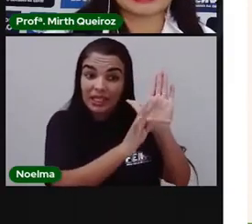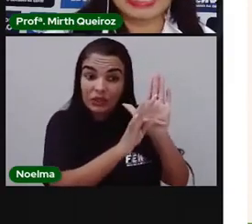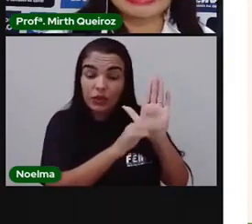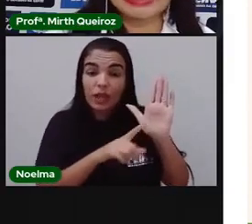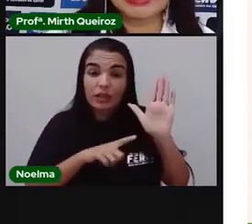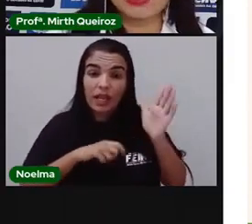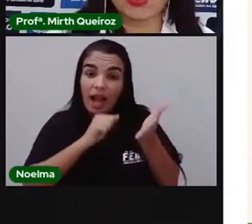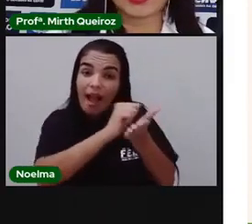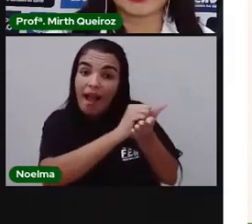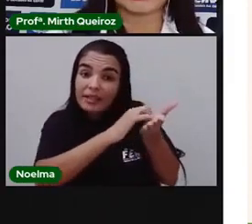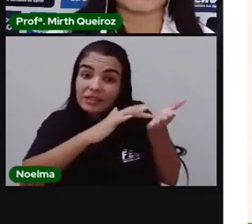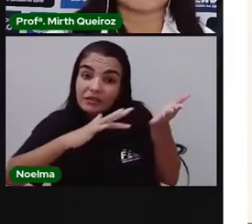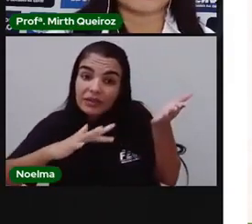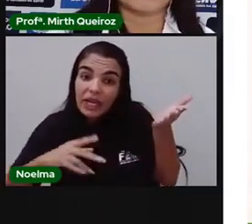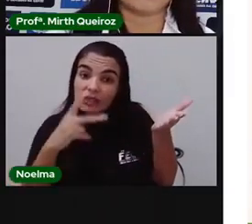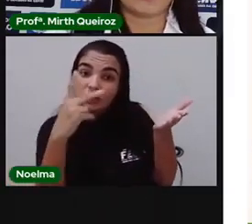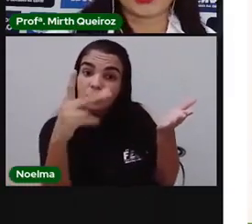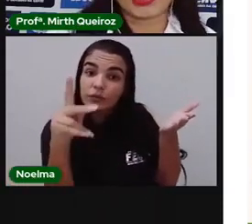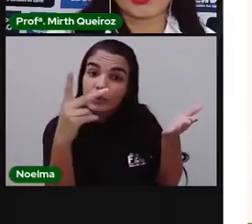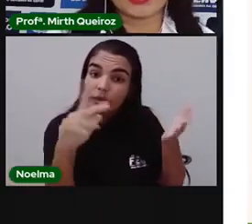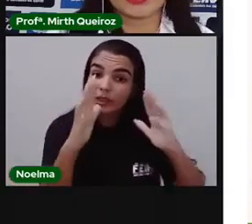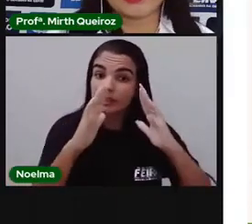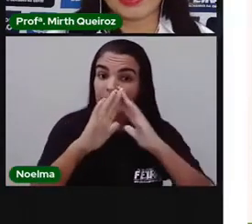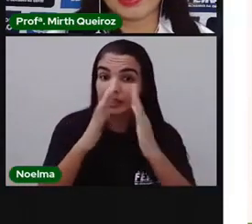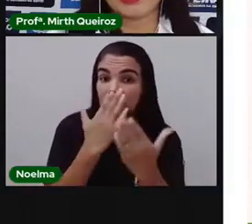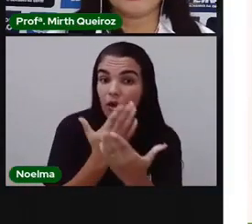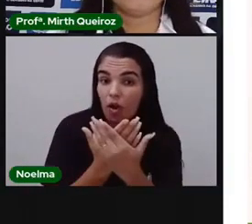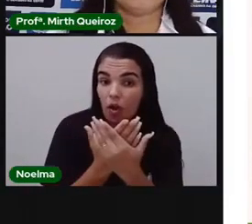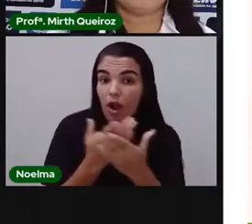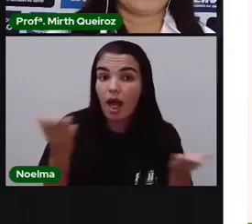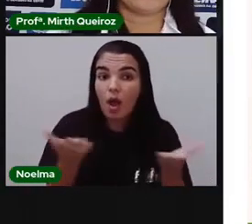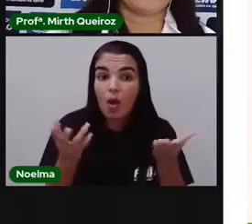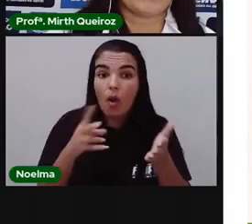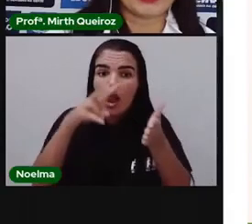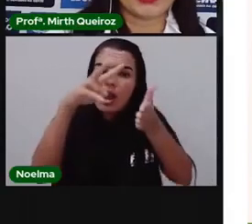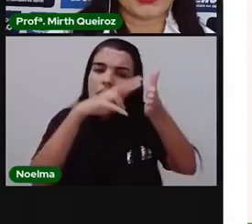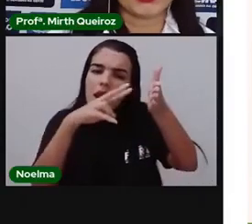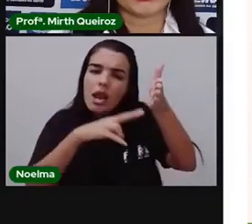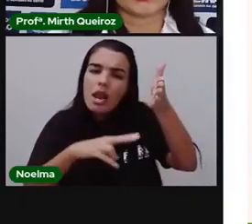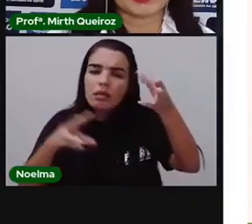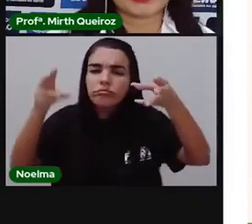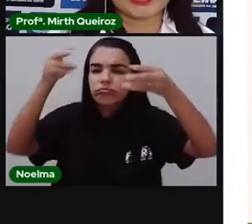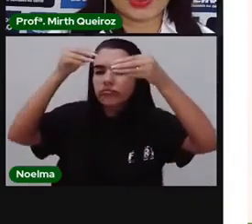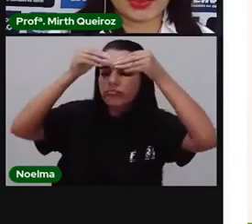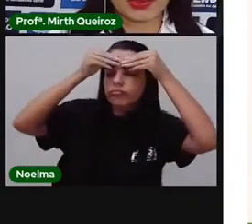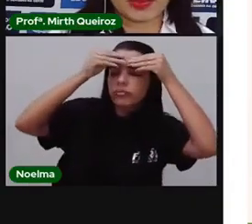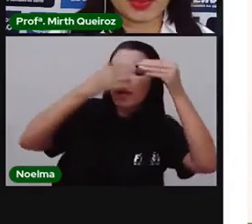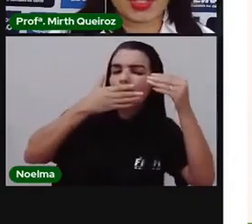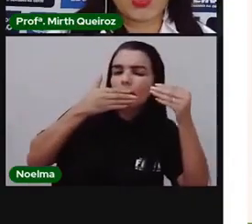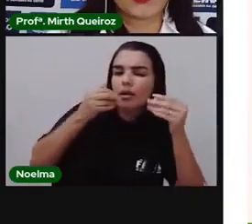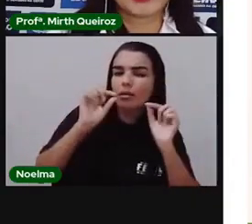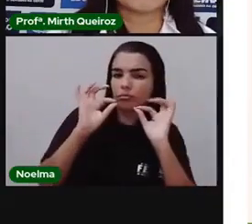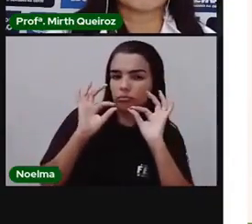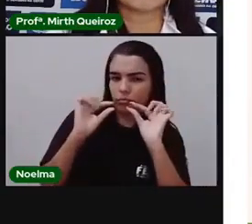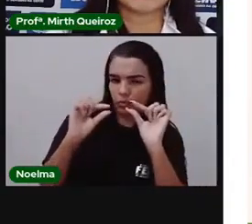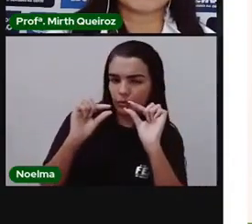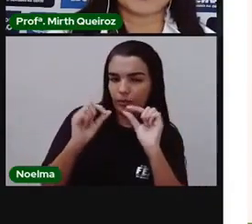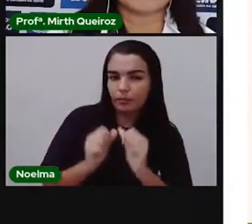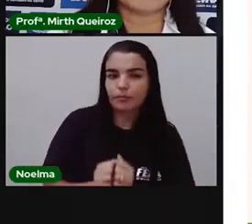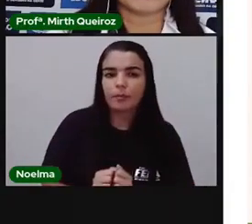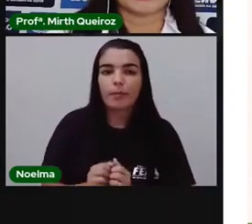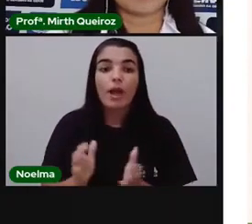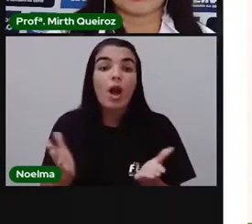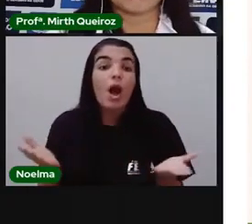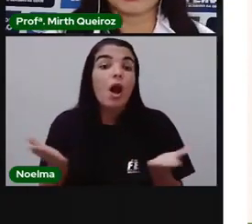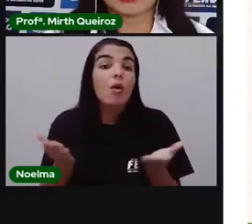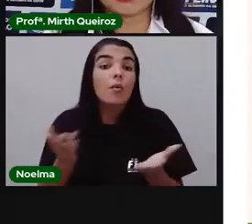pegaram lá na escola, e a gente vai ler um pouquinho, entender um pouco melhor sobre esse assunto. O que os humanos